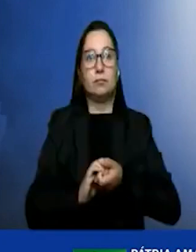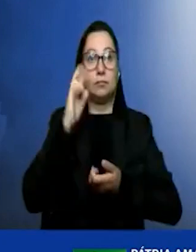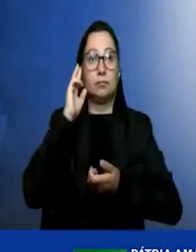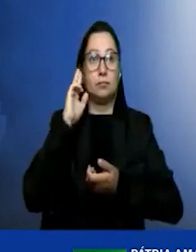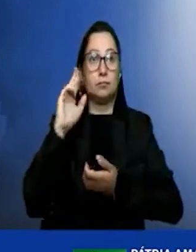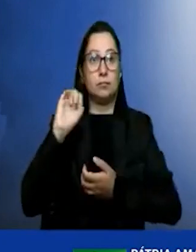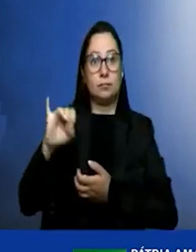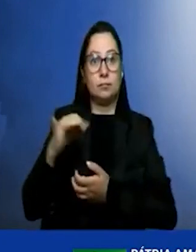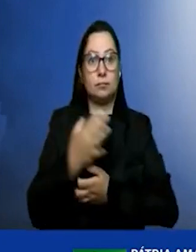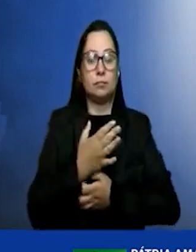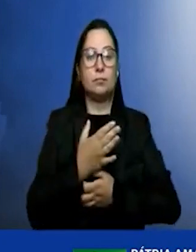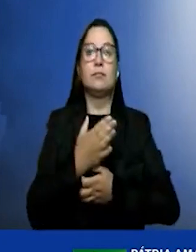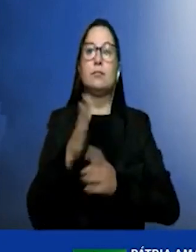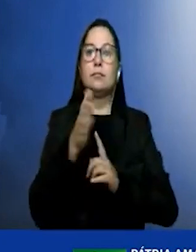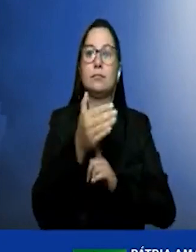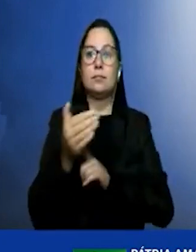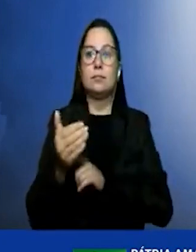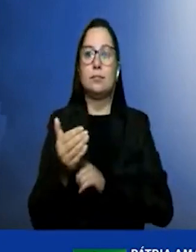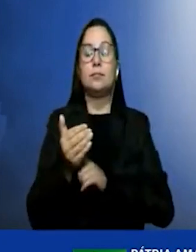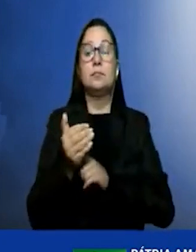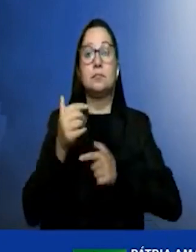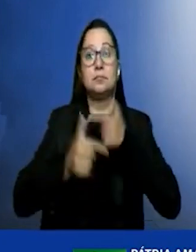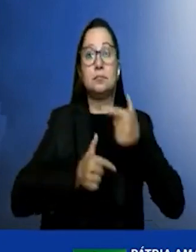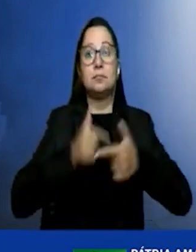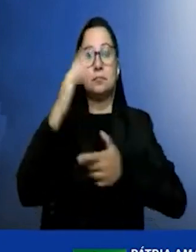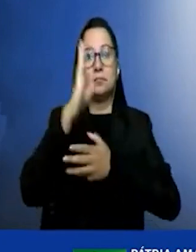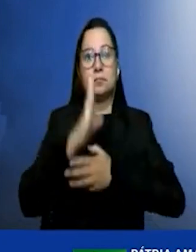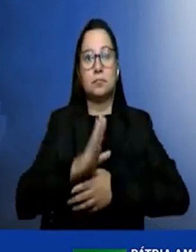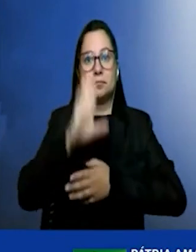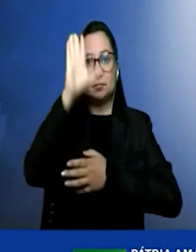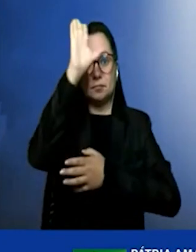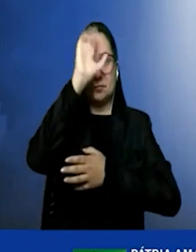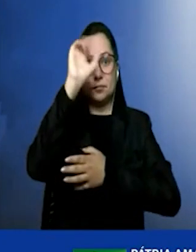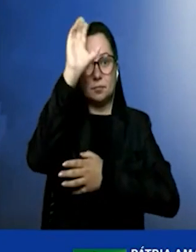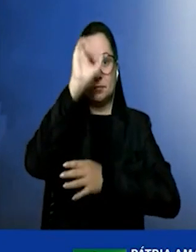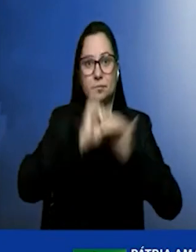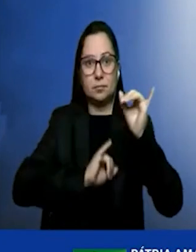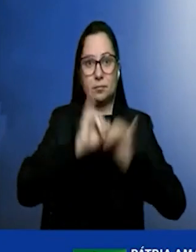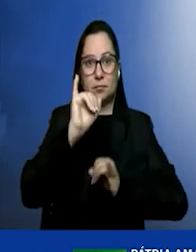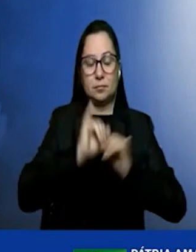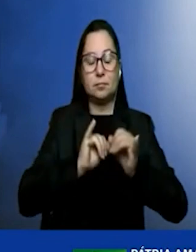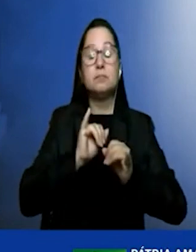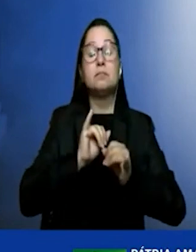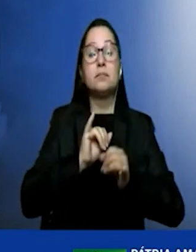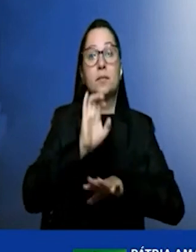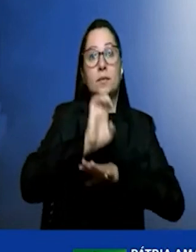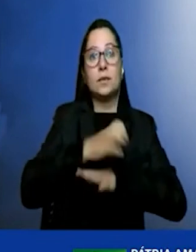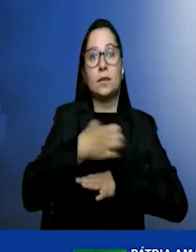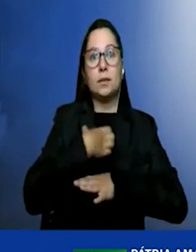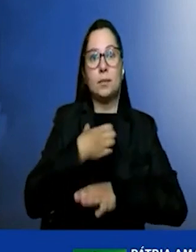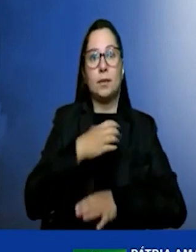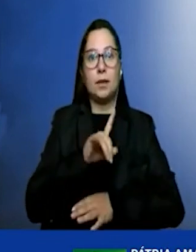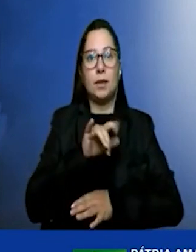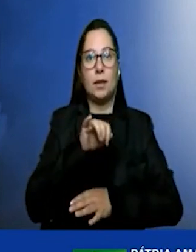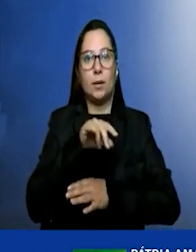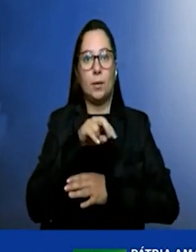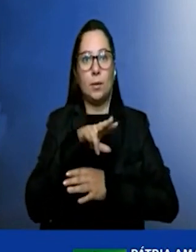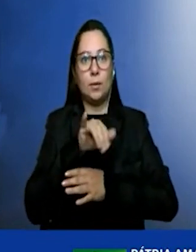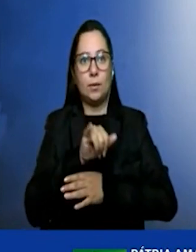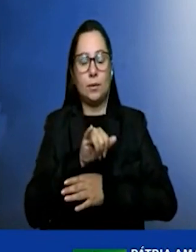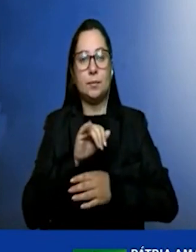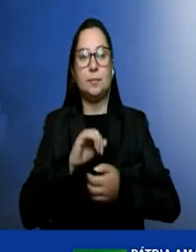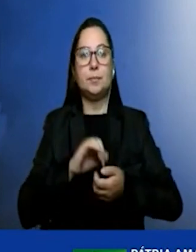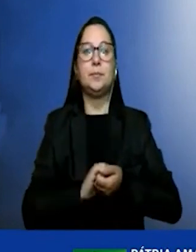Tecnologia do Serviço Nacional de Aprendizagem Industrial do Estado da Bahia, Leone Andrade. O Consultor em